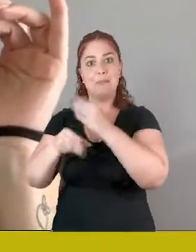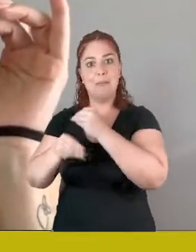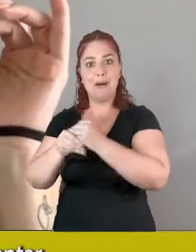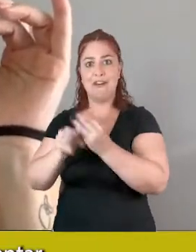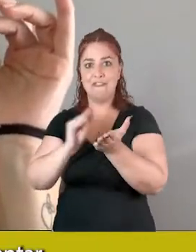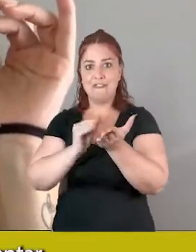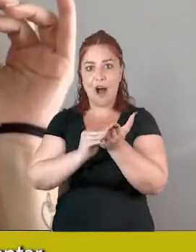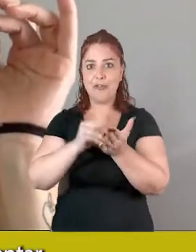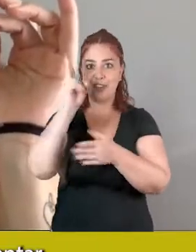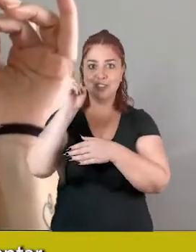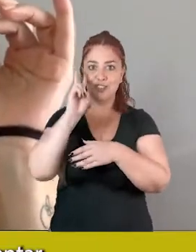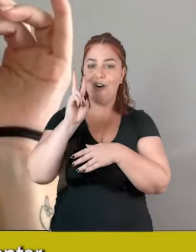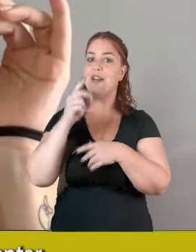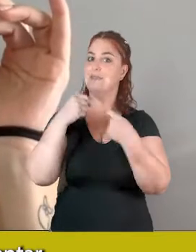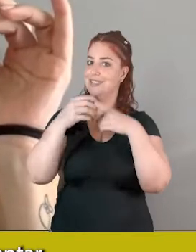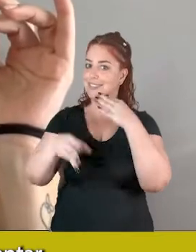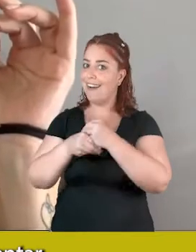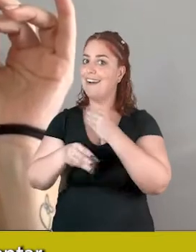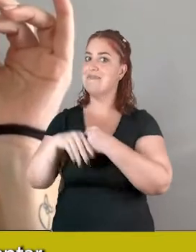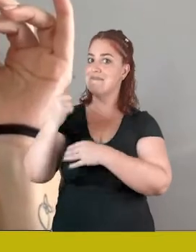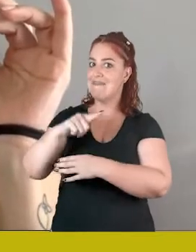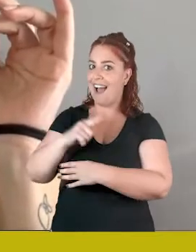precisa complementar.